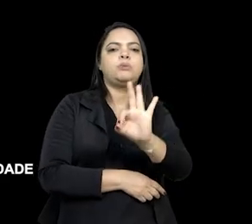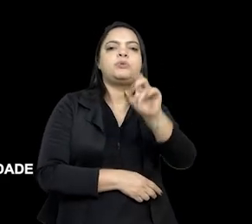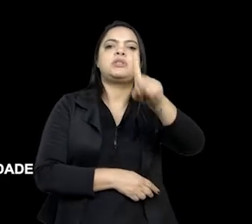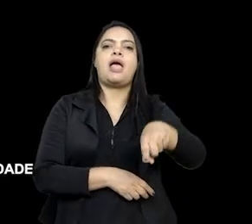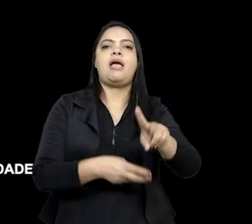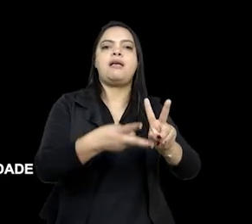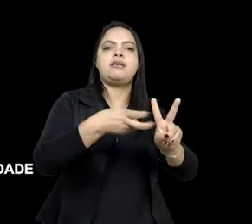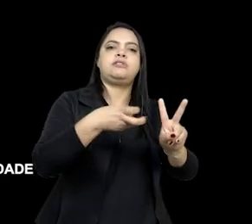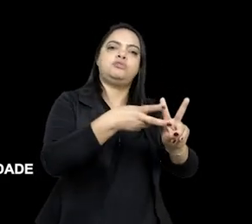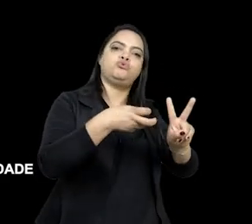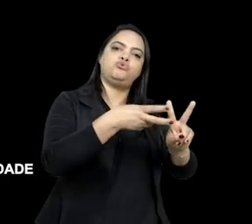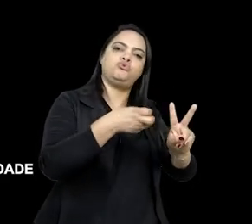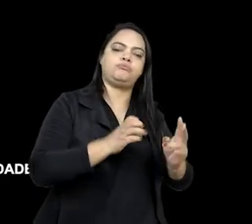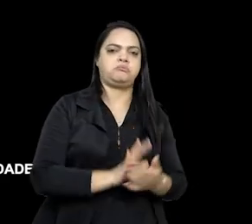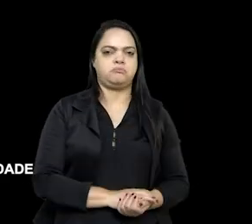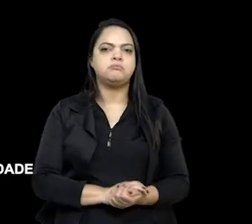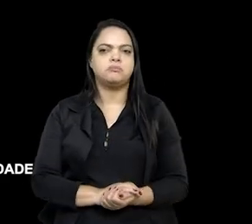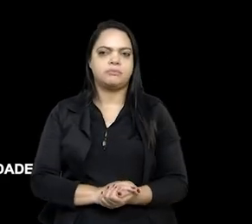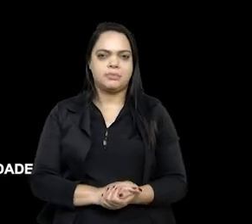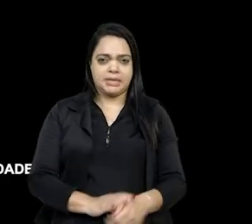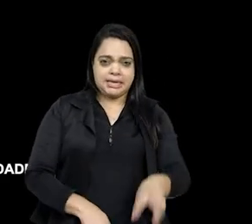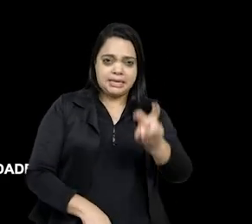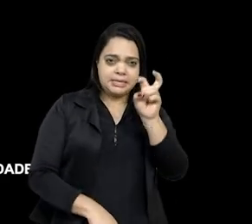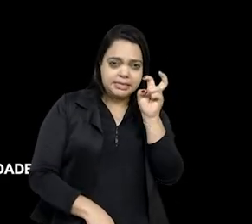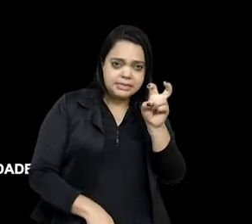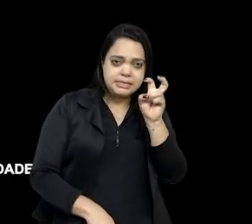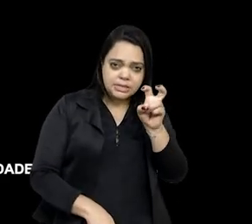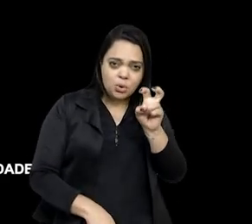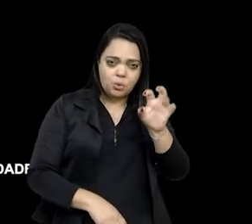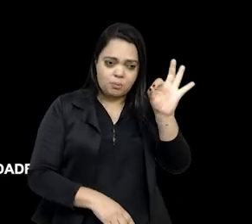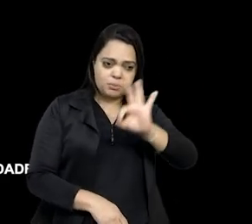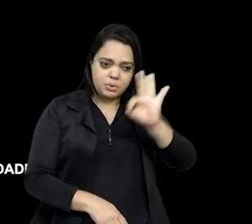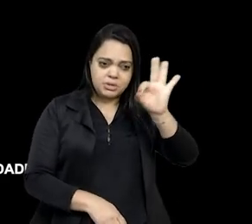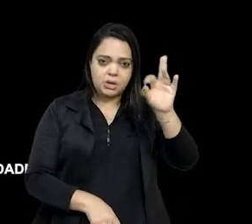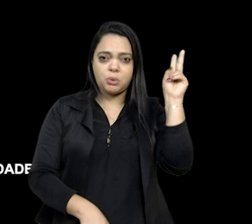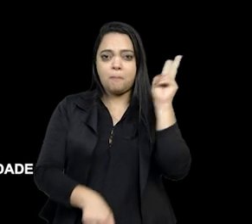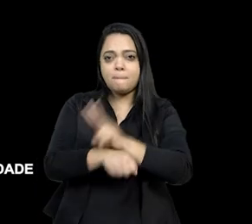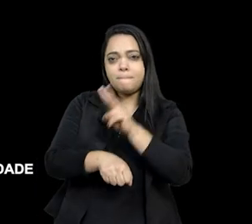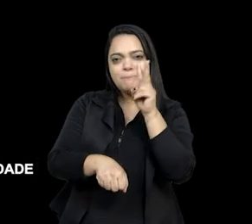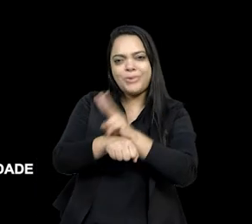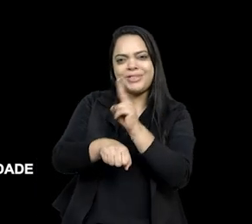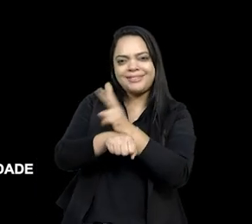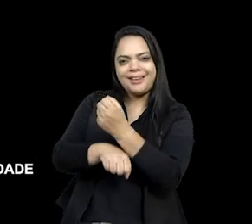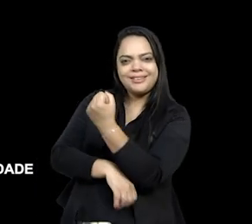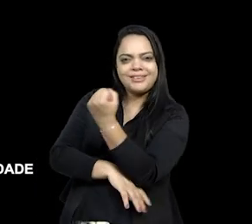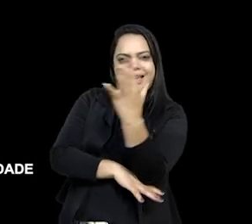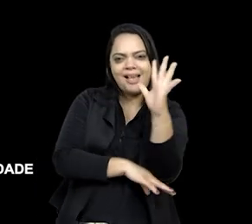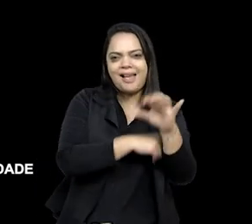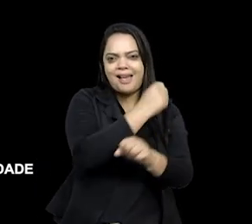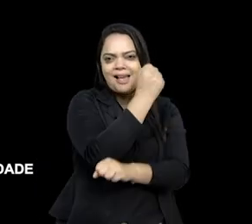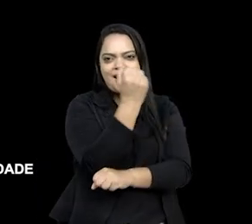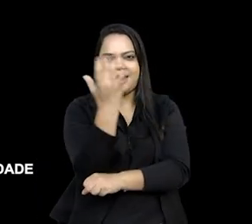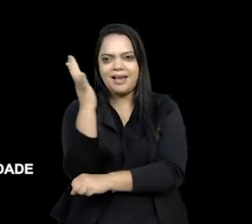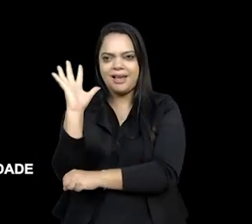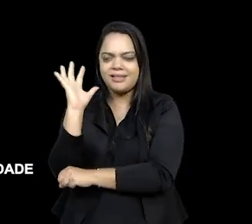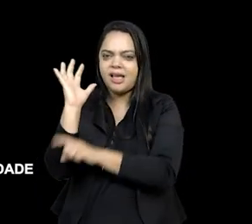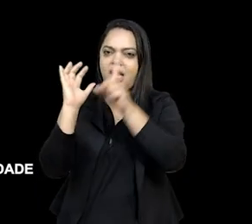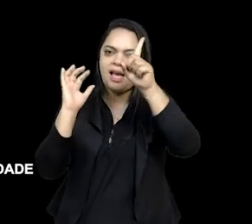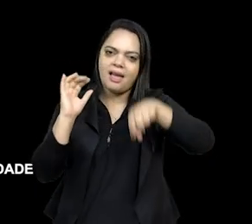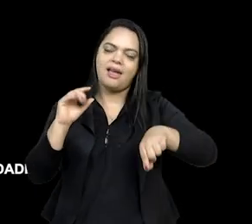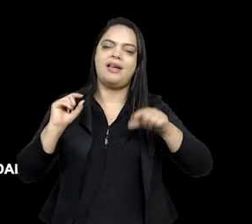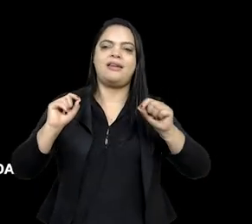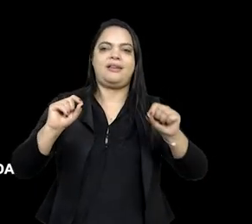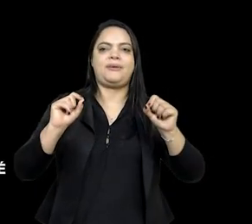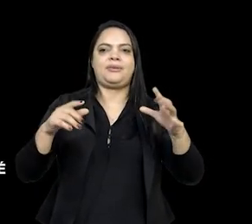e 5% protegem 80% da biodiversidade. Então, é uma questão, na